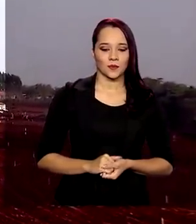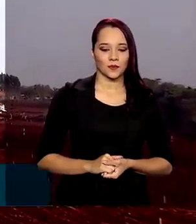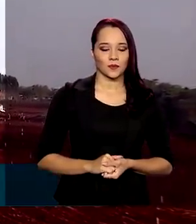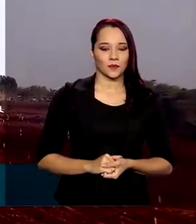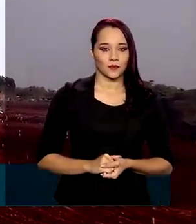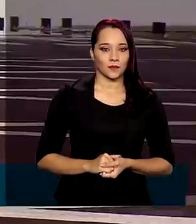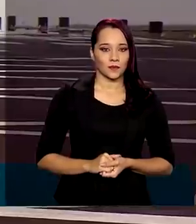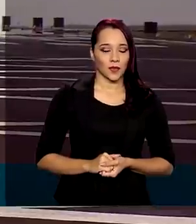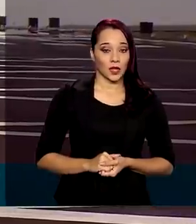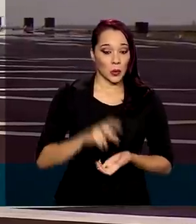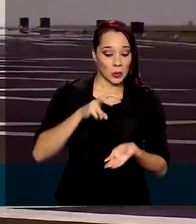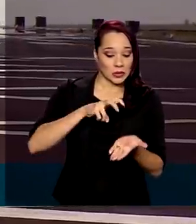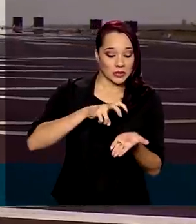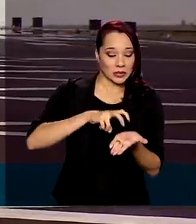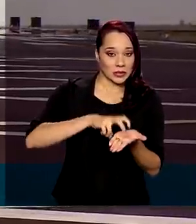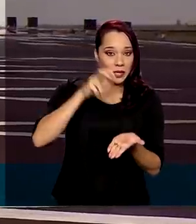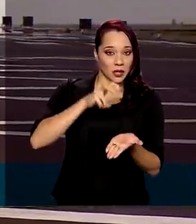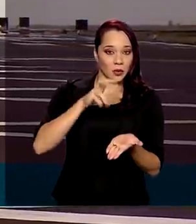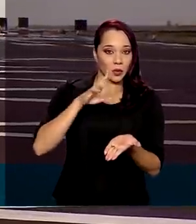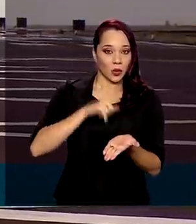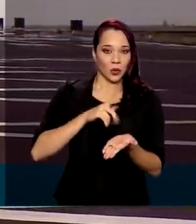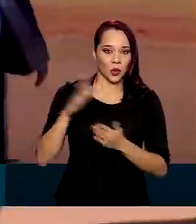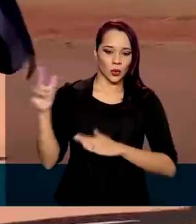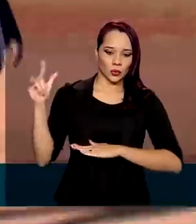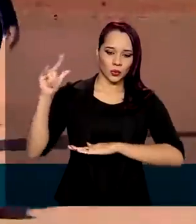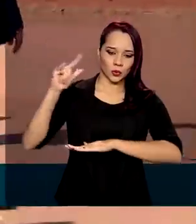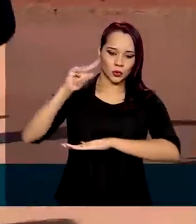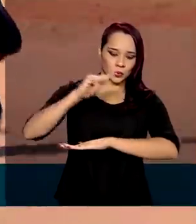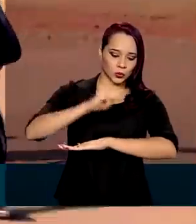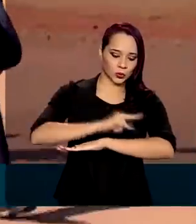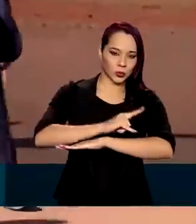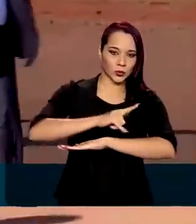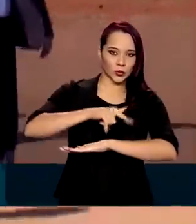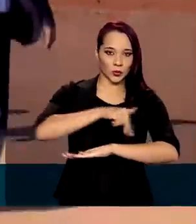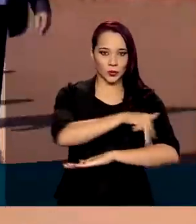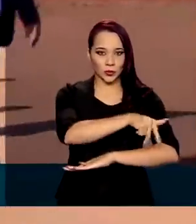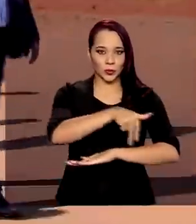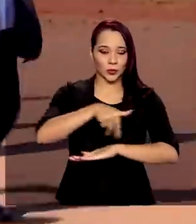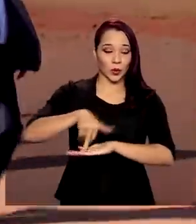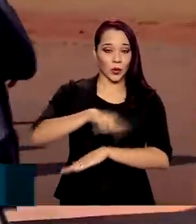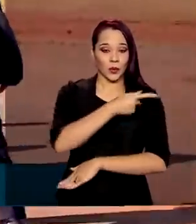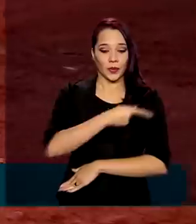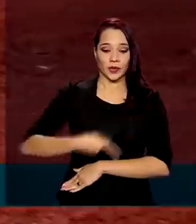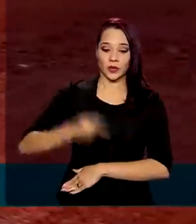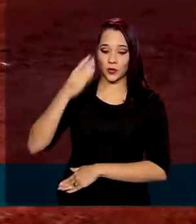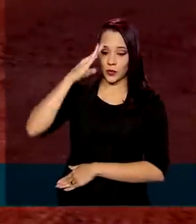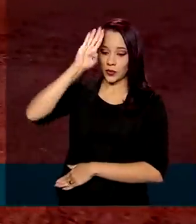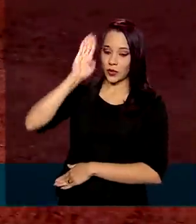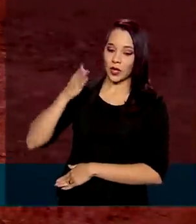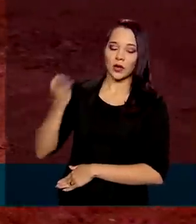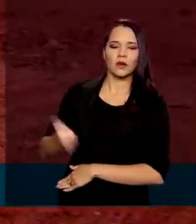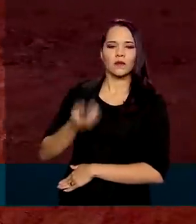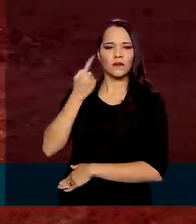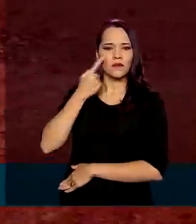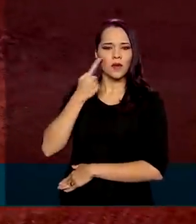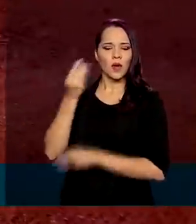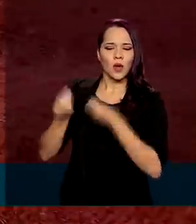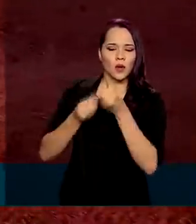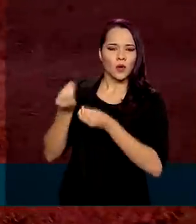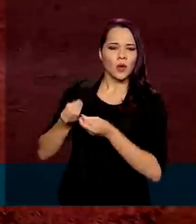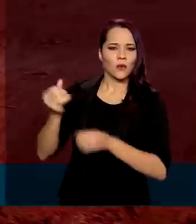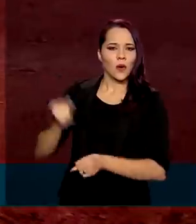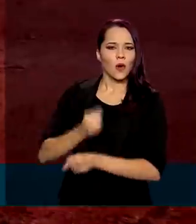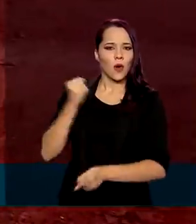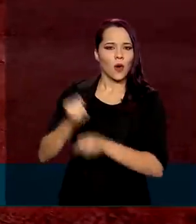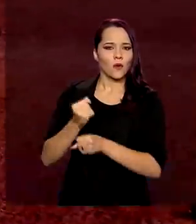Logo cedo, ao desembarcar no aeroporto da cidade, o presidente Jair Bolsonaro acompanhou as obras do Terminal